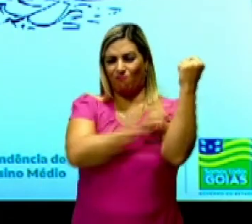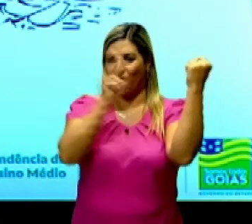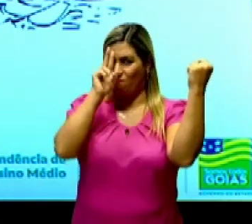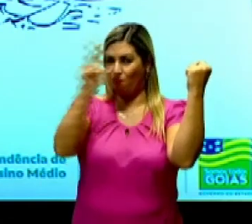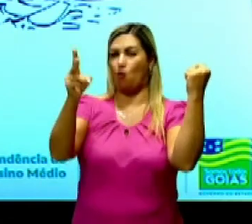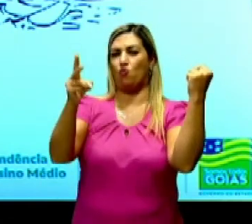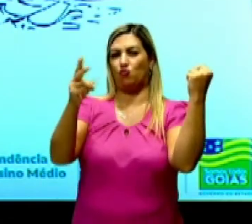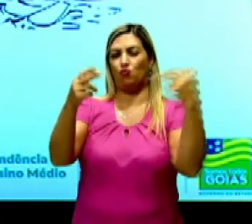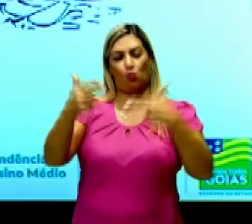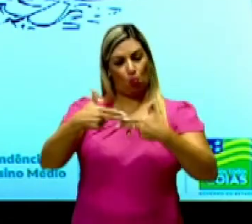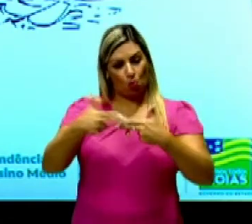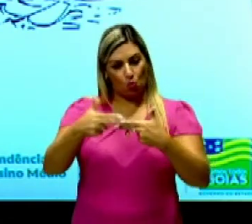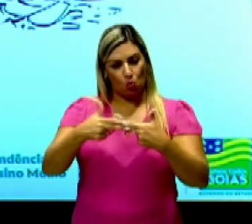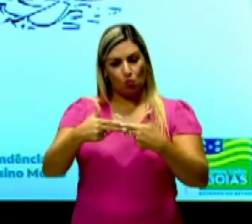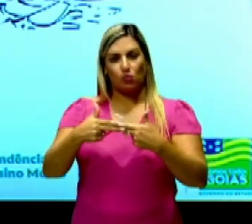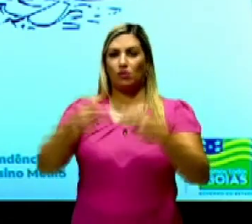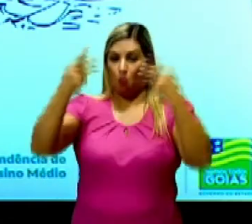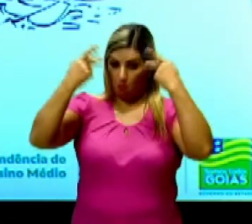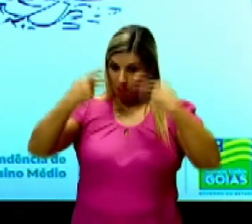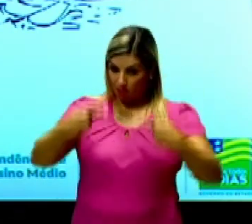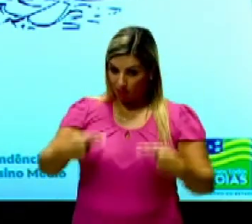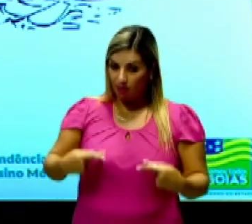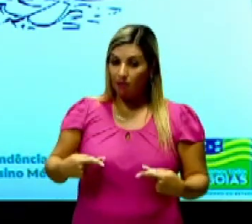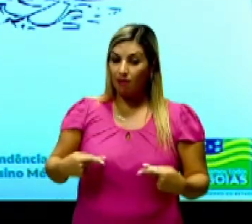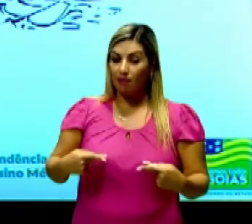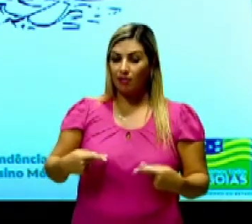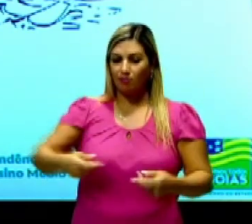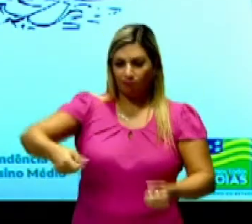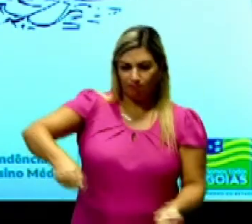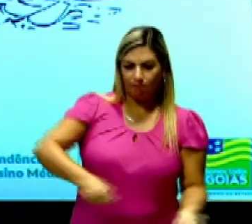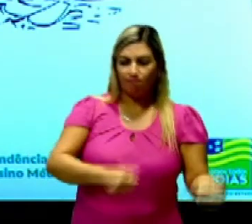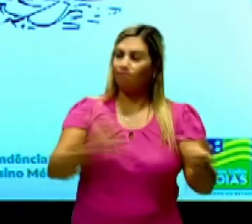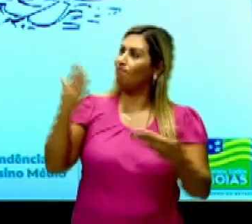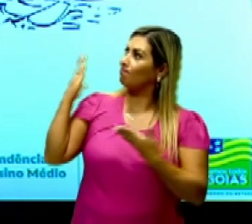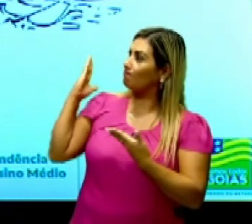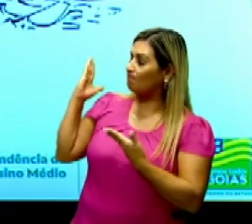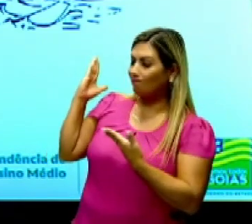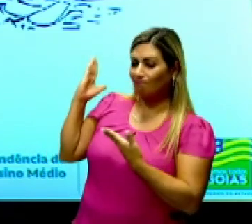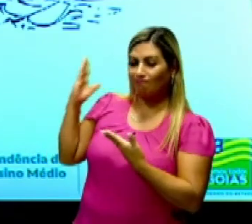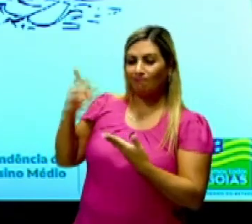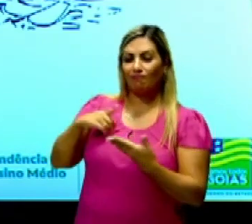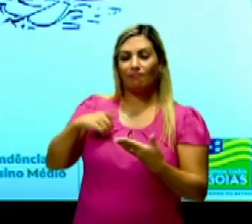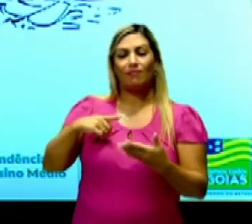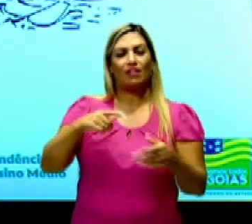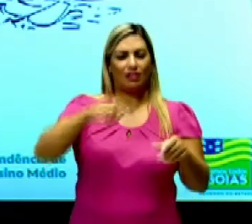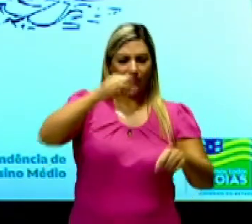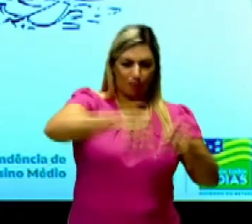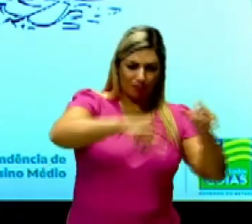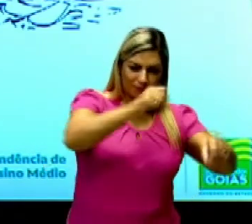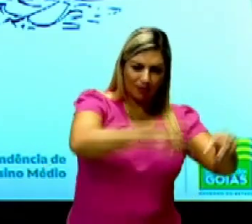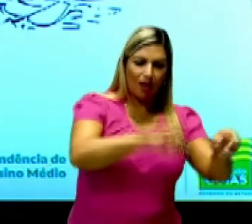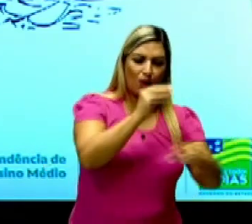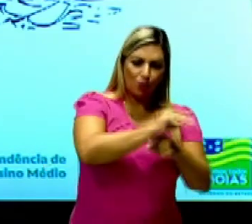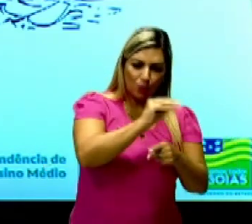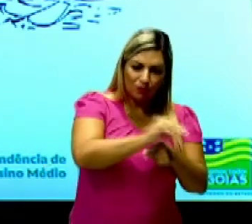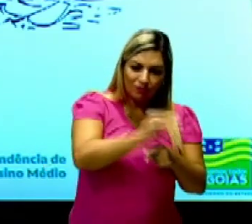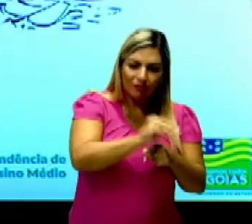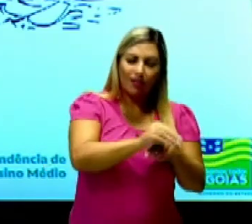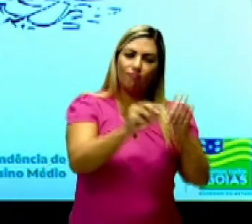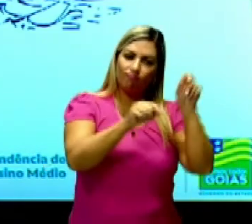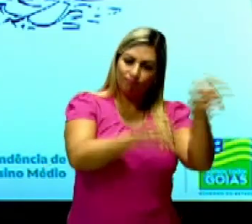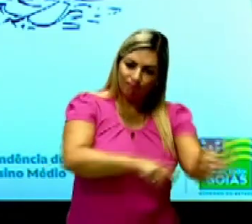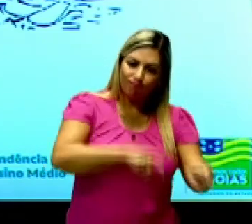ter um grande uso de força humana lá no campo para fazer a produção rural, para produzir na agricultura, para cuidar da pecuária.